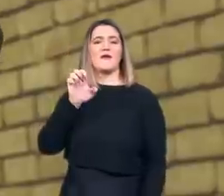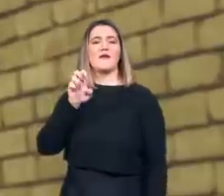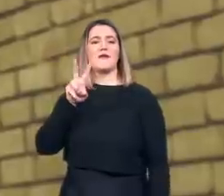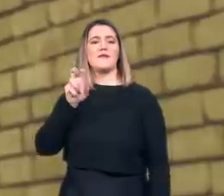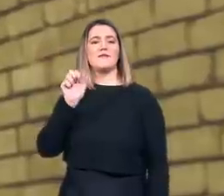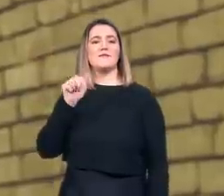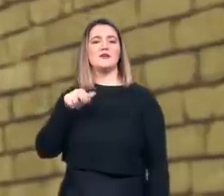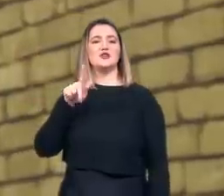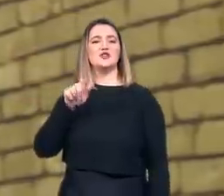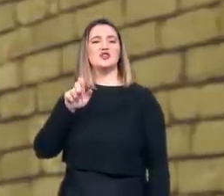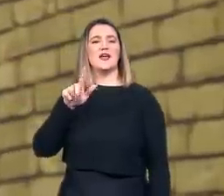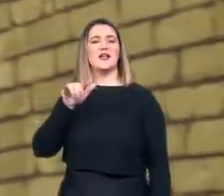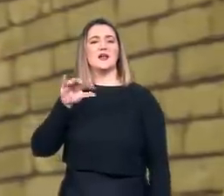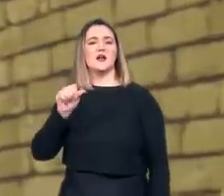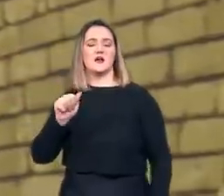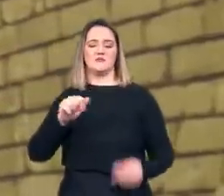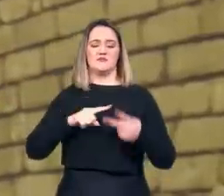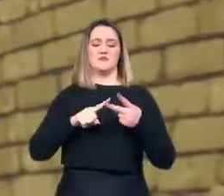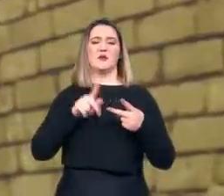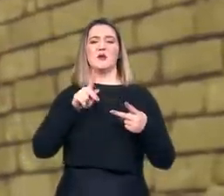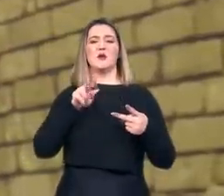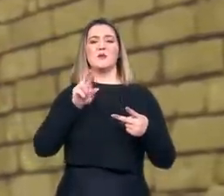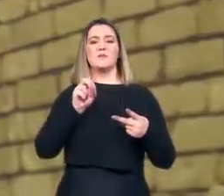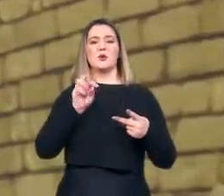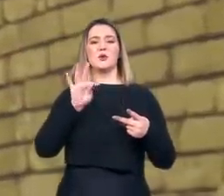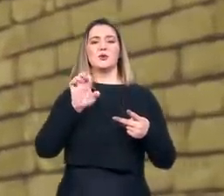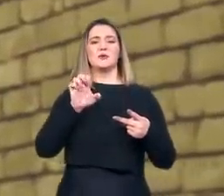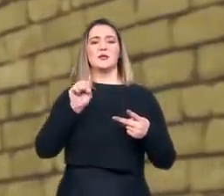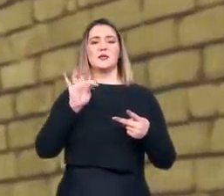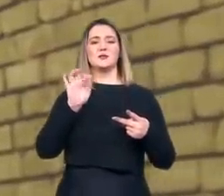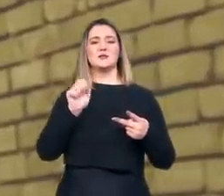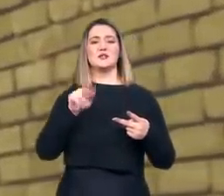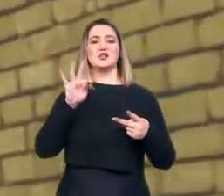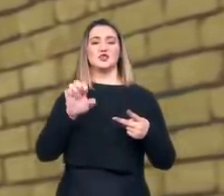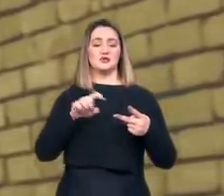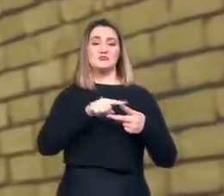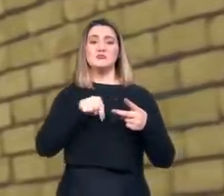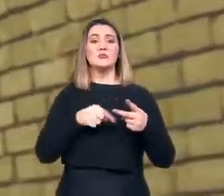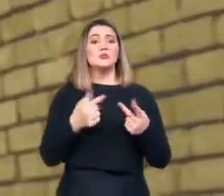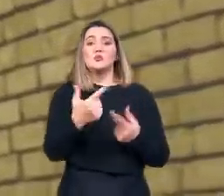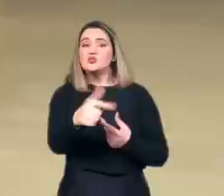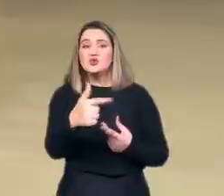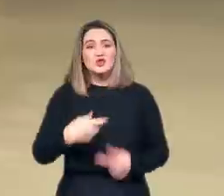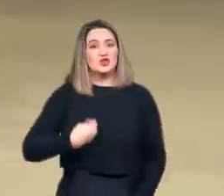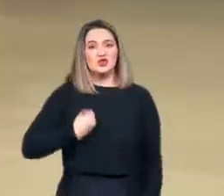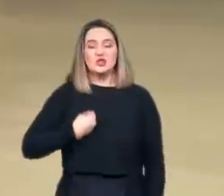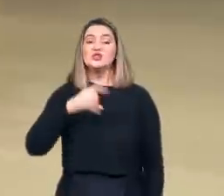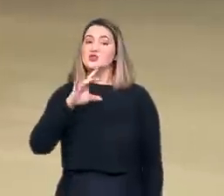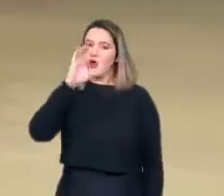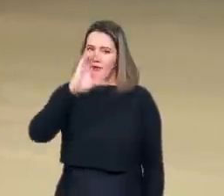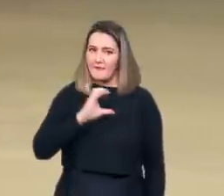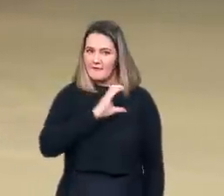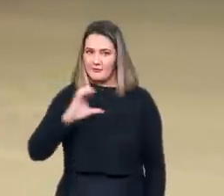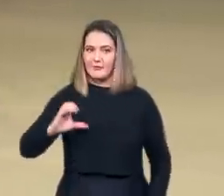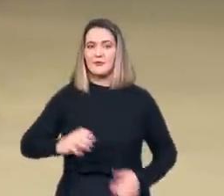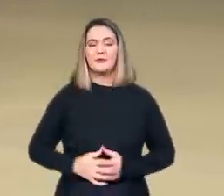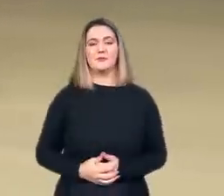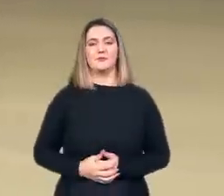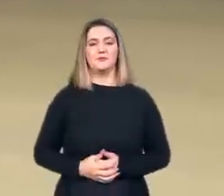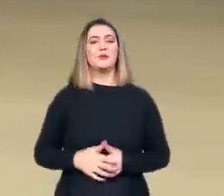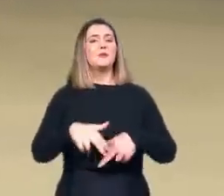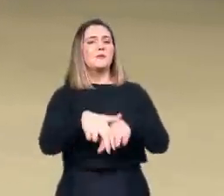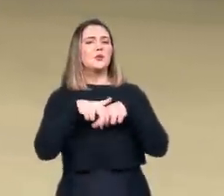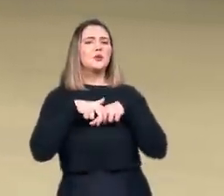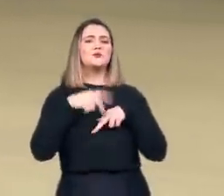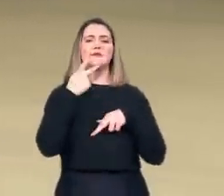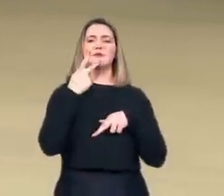que nós conhecemos hoje em dia. Então, por isso que eu falei mais da visão católica a esse respeito. Essa é a única razão pela qual eu